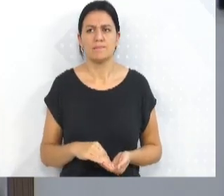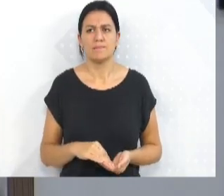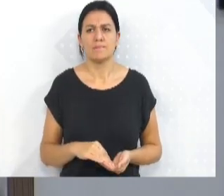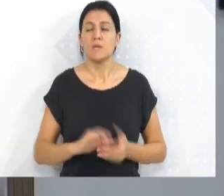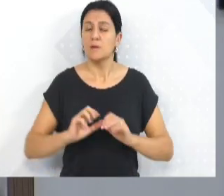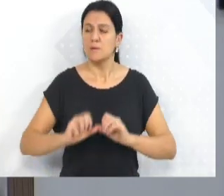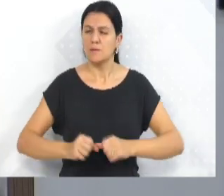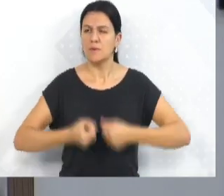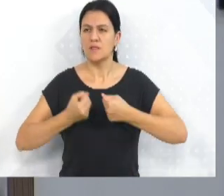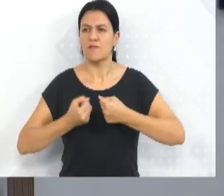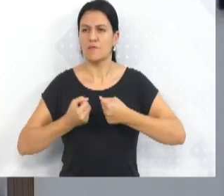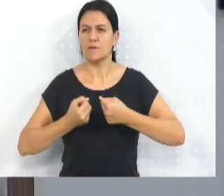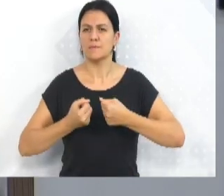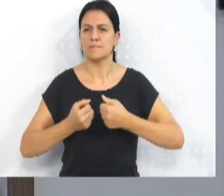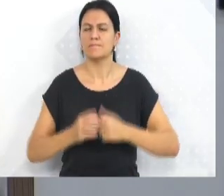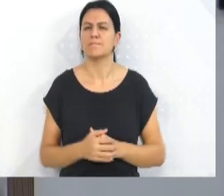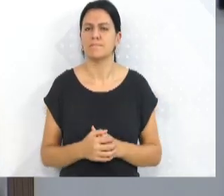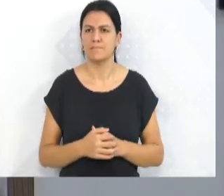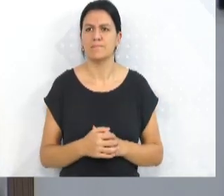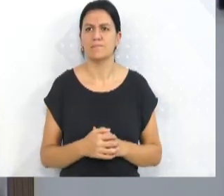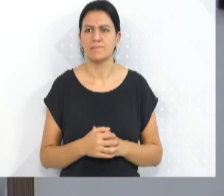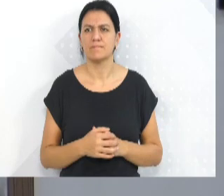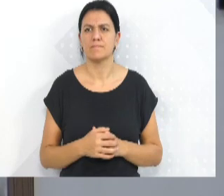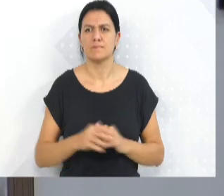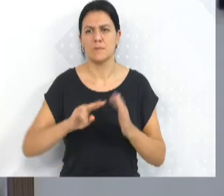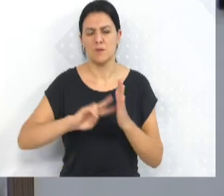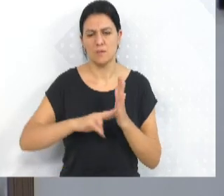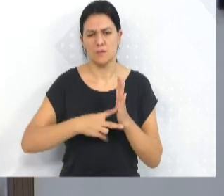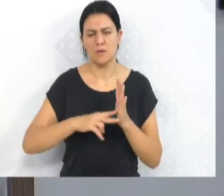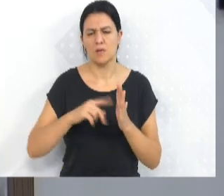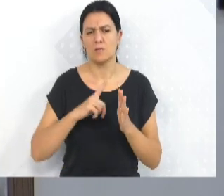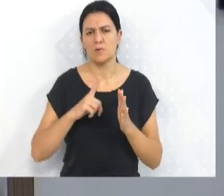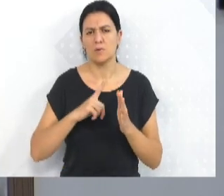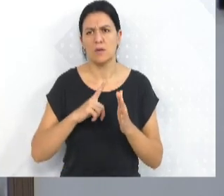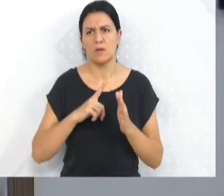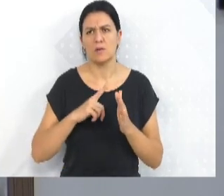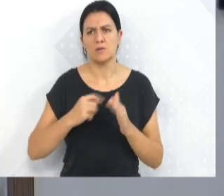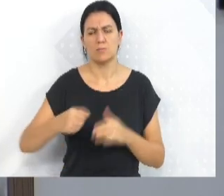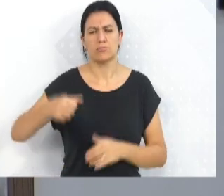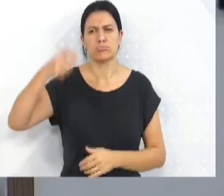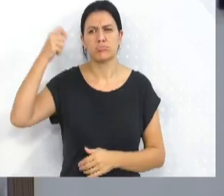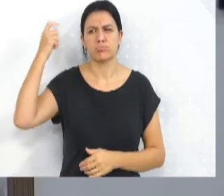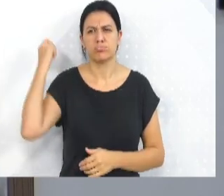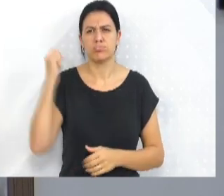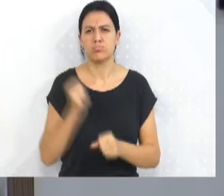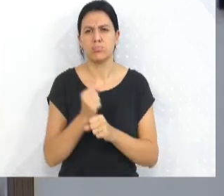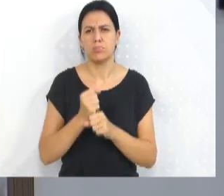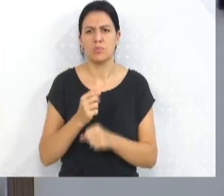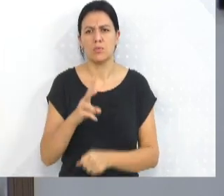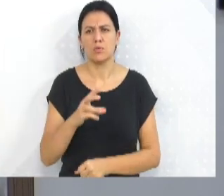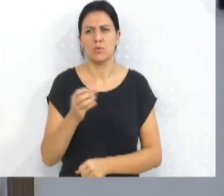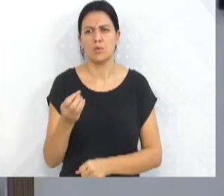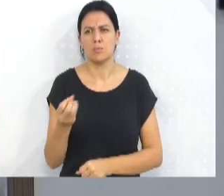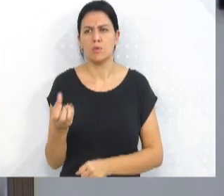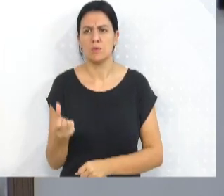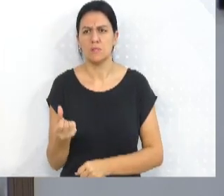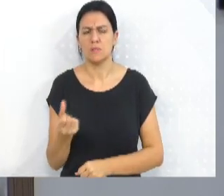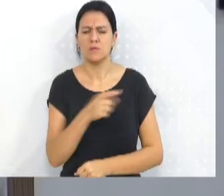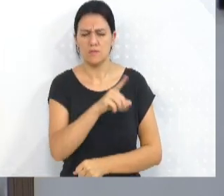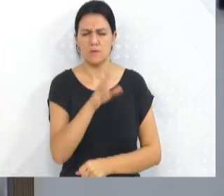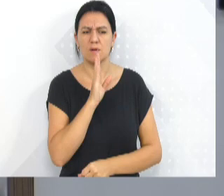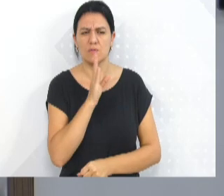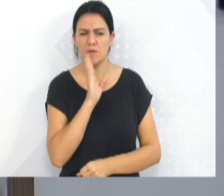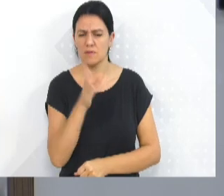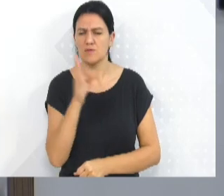em defesa desses trabalhadores, Adriano, o sindicato existe desde a fundação dele, na qual faço parte, em 2006, e você conhece bem a história.